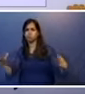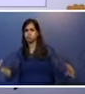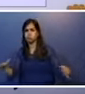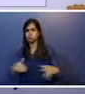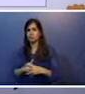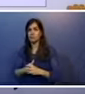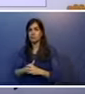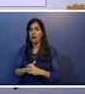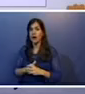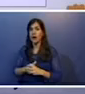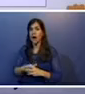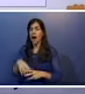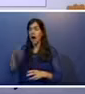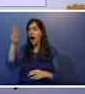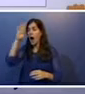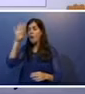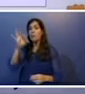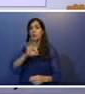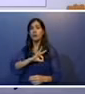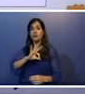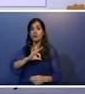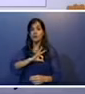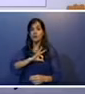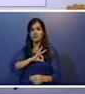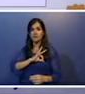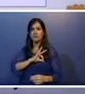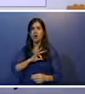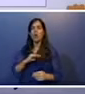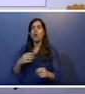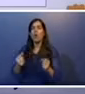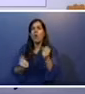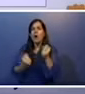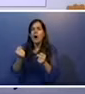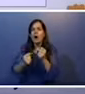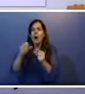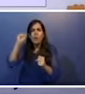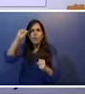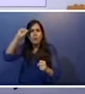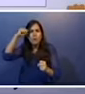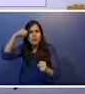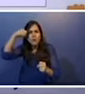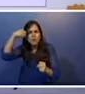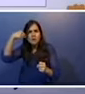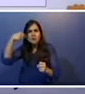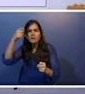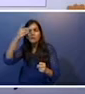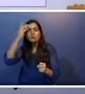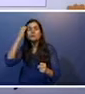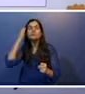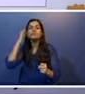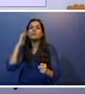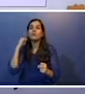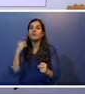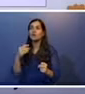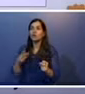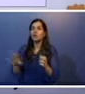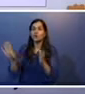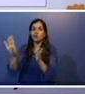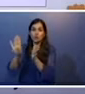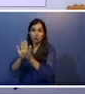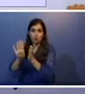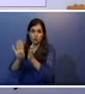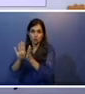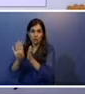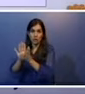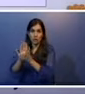É a polícia. O carro negro investe a multidão. O carro negro é o carro da polícia que vem chegando, tá?